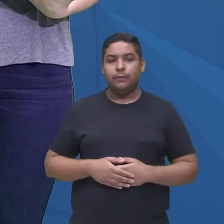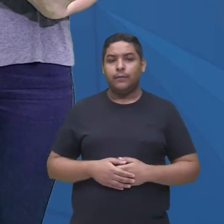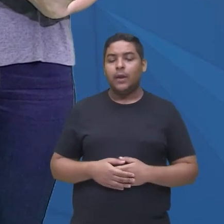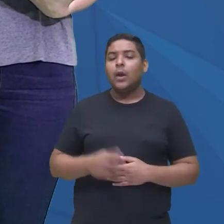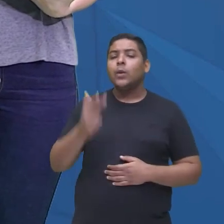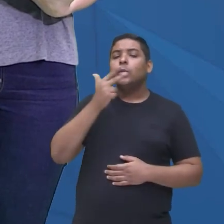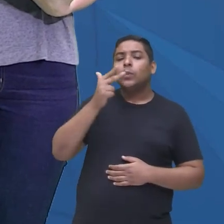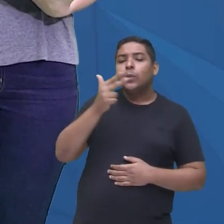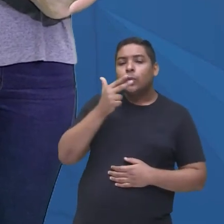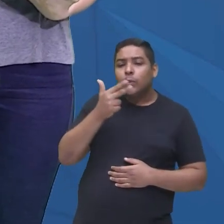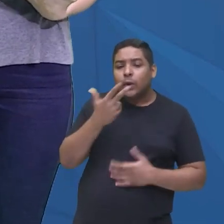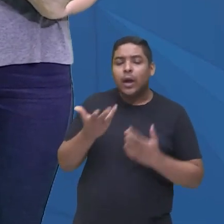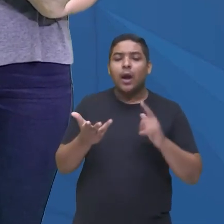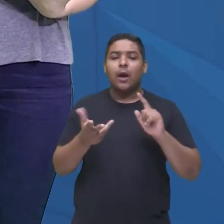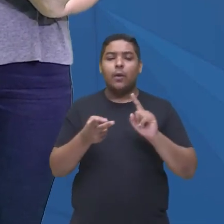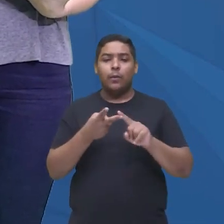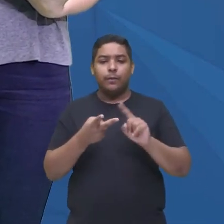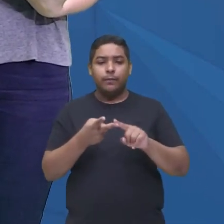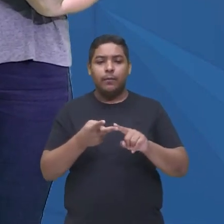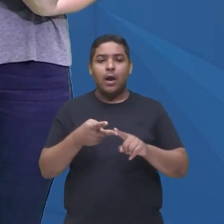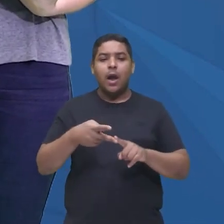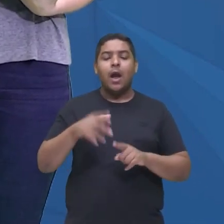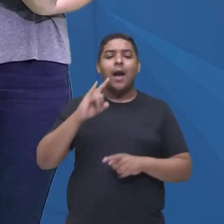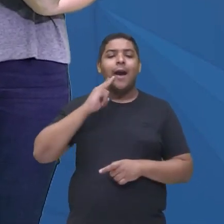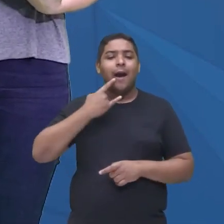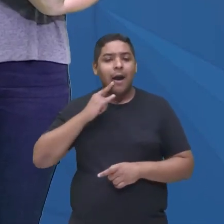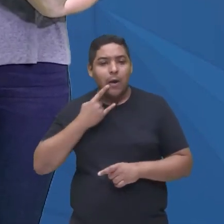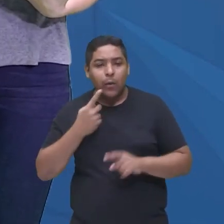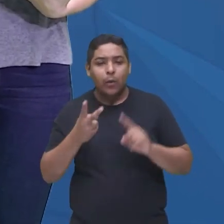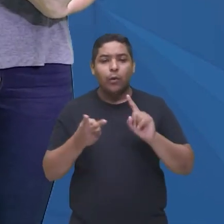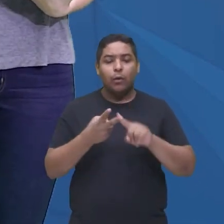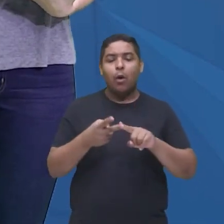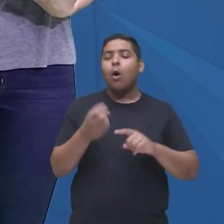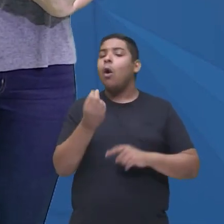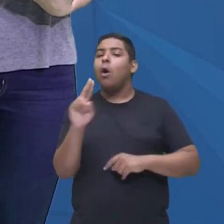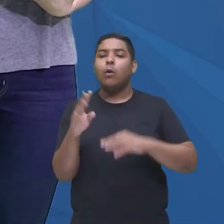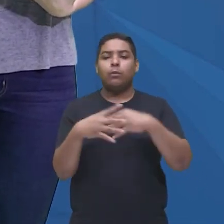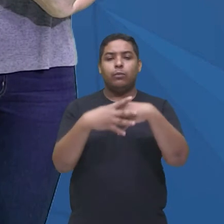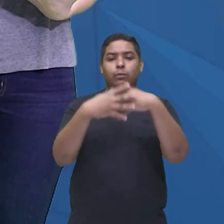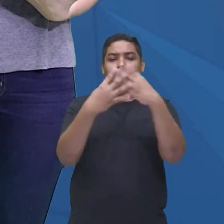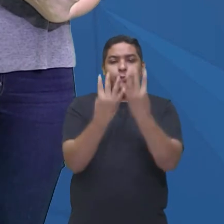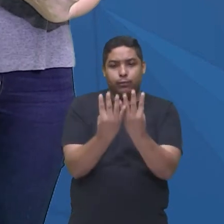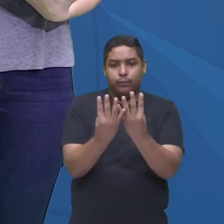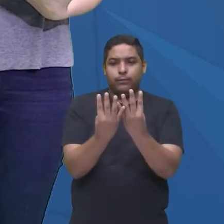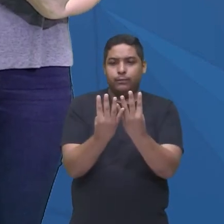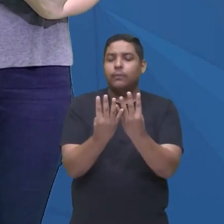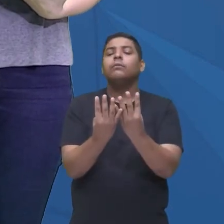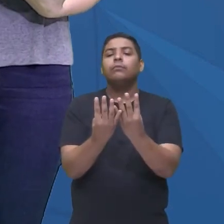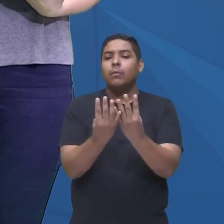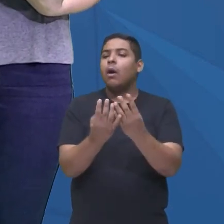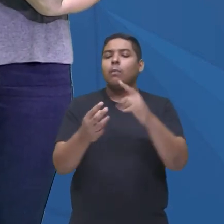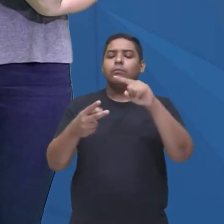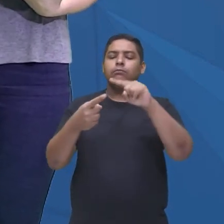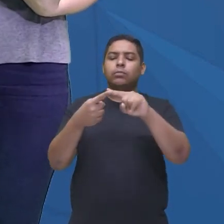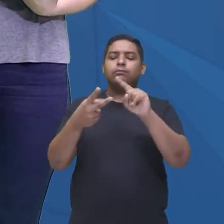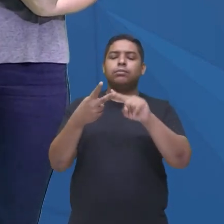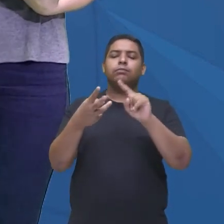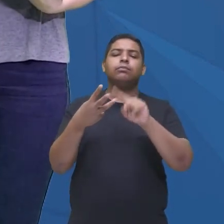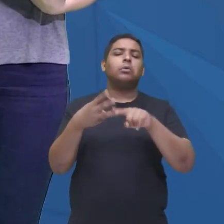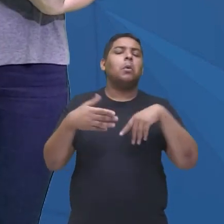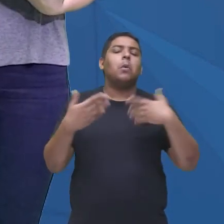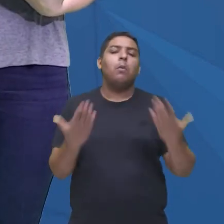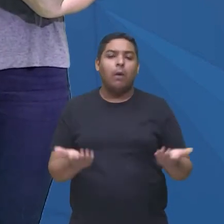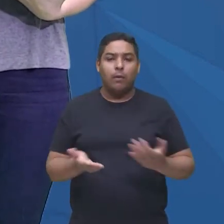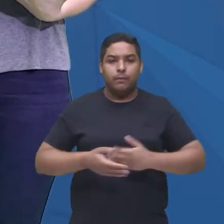álcool ou poker, qual desses três itens ali, é o vício de Chandler Bing? Pergunta na tela,